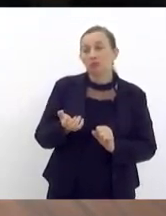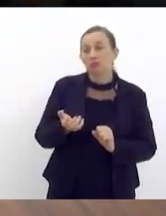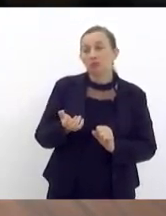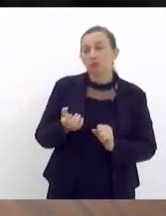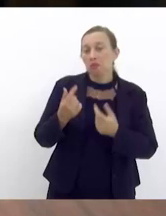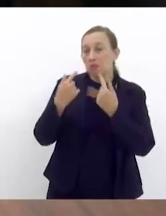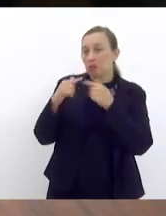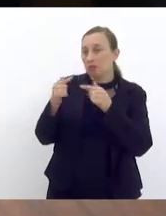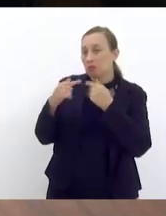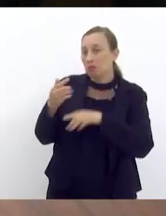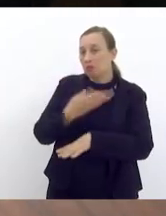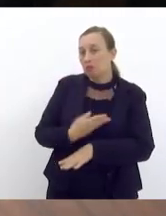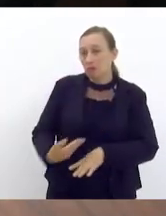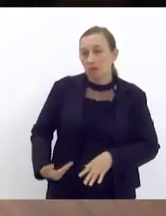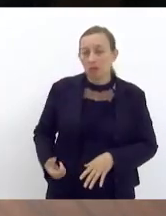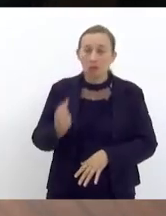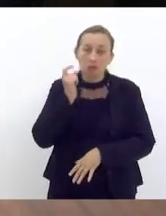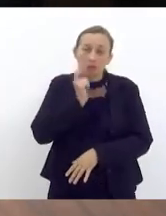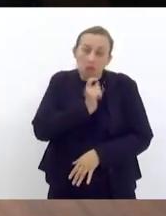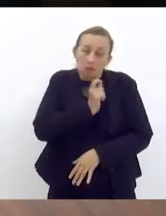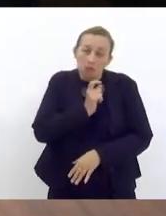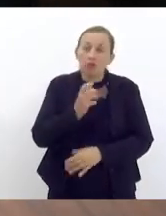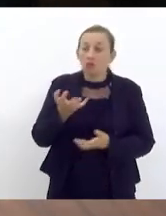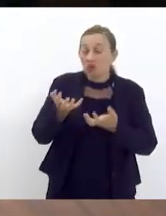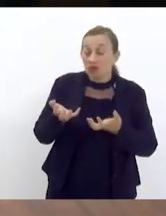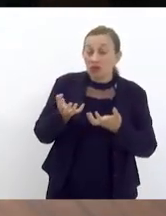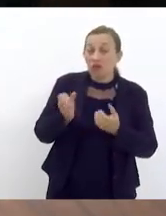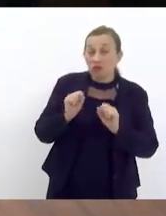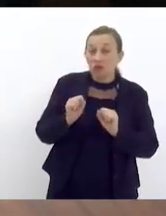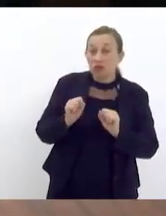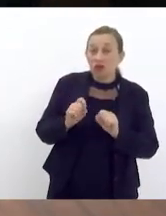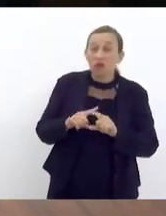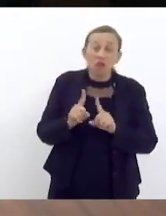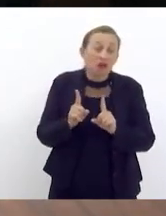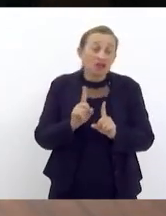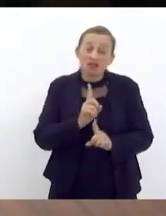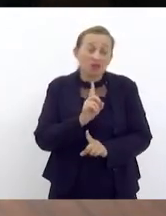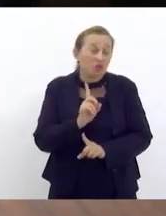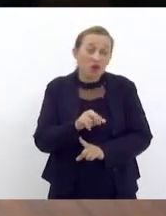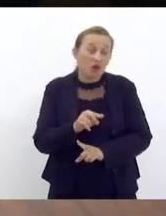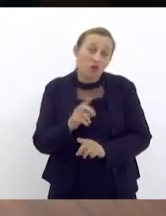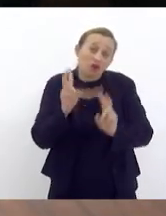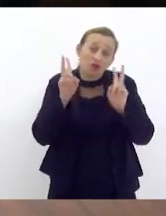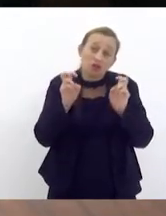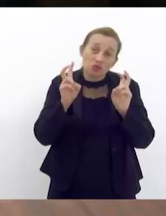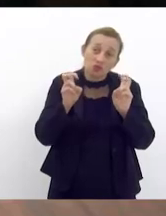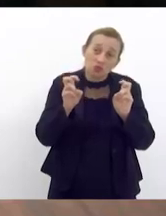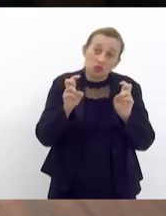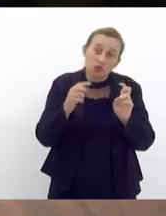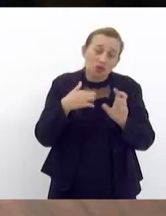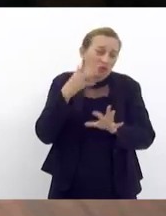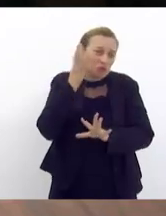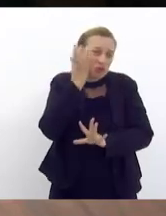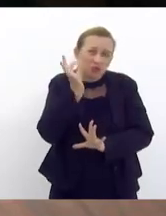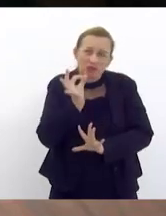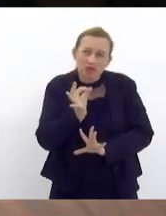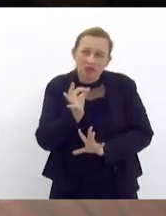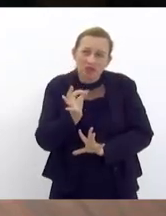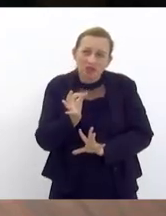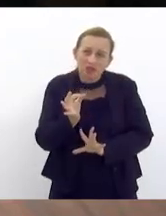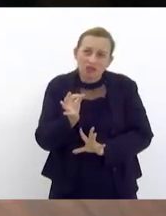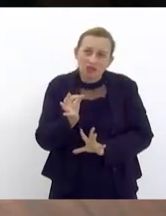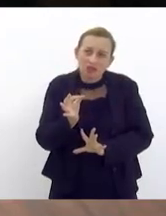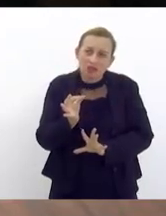criticar o governador Cláudio Castro até se eu quisesse até poderia mas nem foi esse o caso eu fiquei até meio zonza porque eu falei